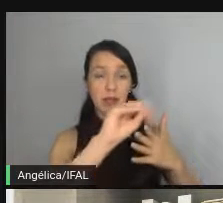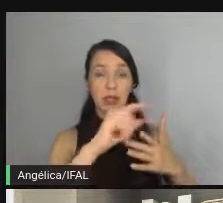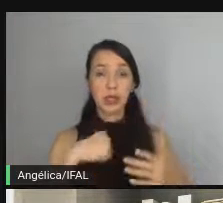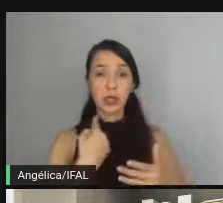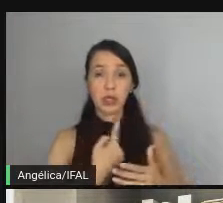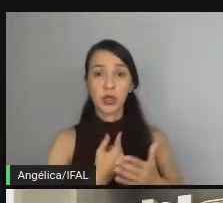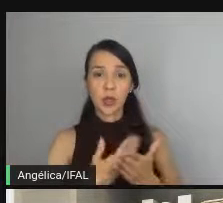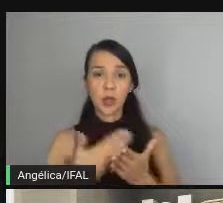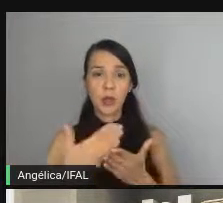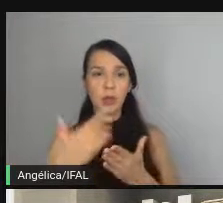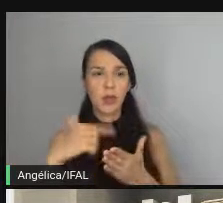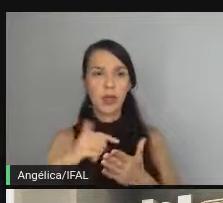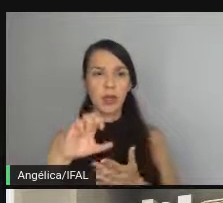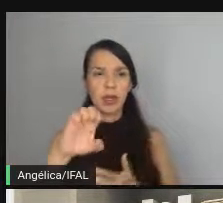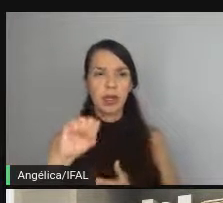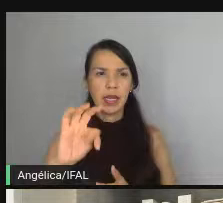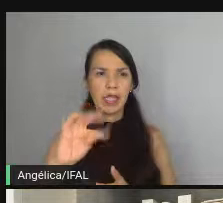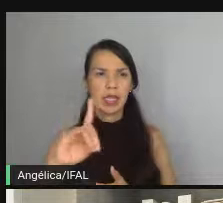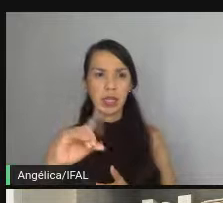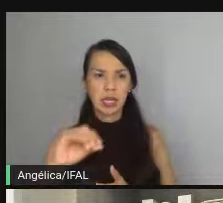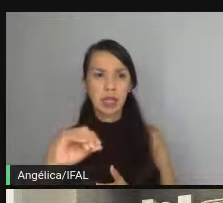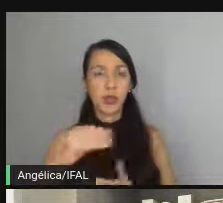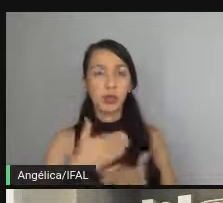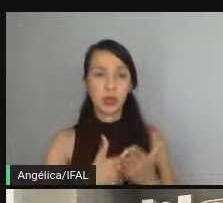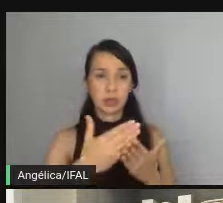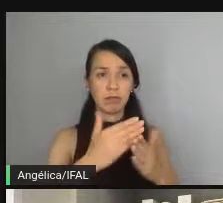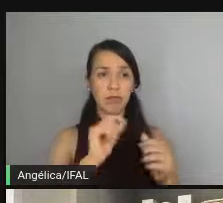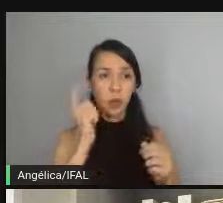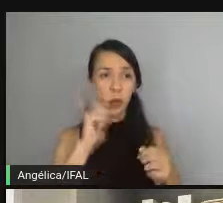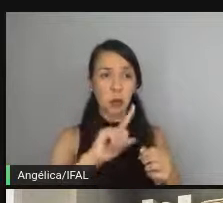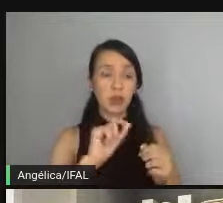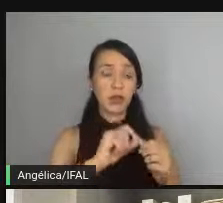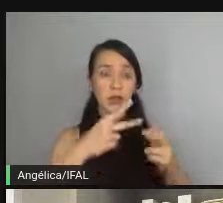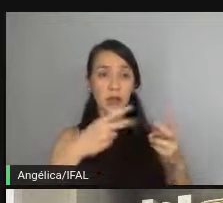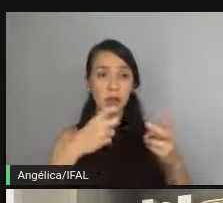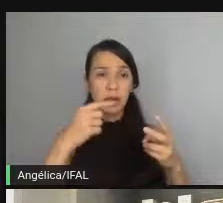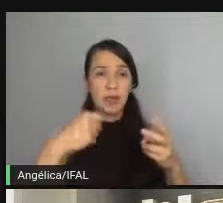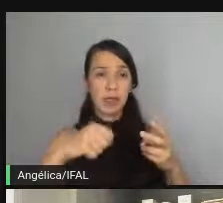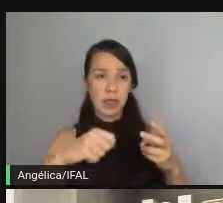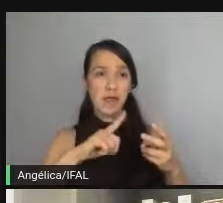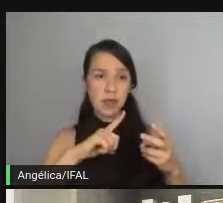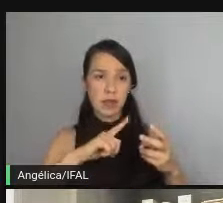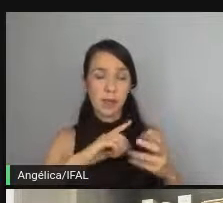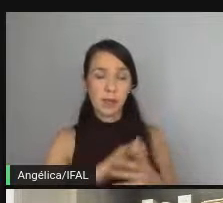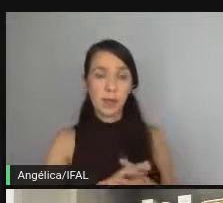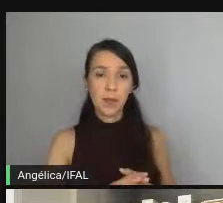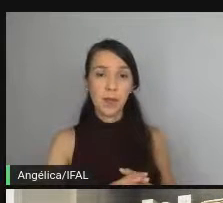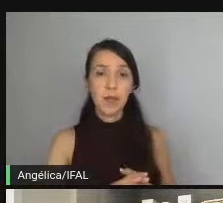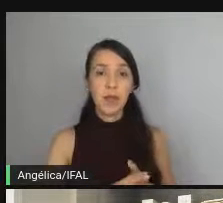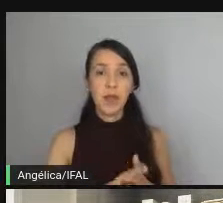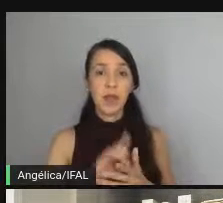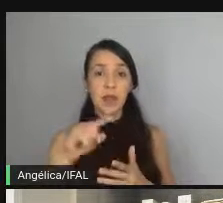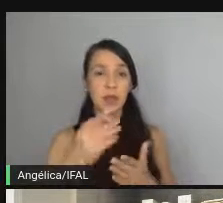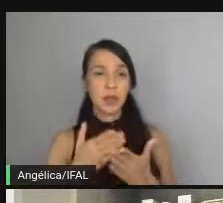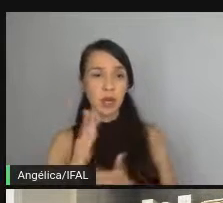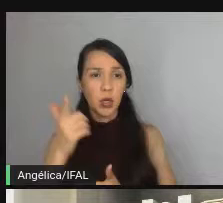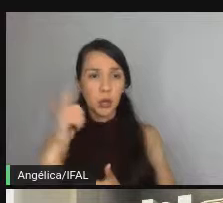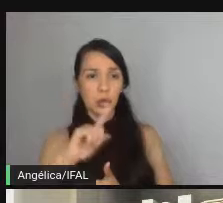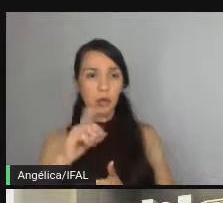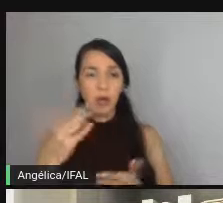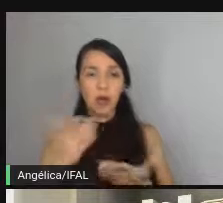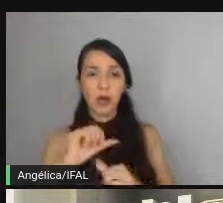começou com ele estático e fez passar então a gente já sabe que aquela expectativa deveria ser daquele jeito e aí depois que passou ele está